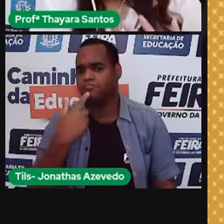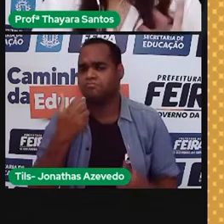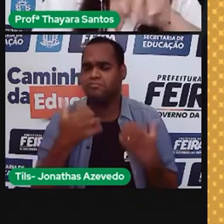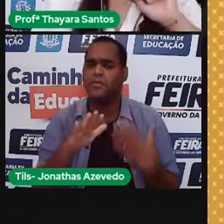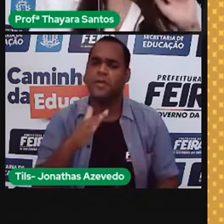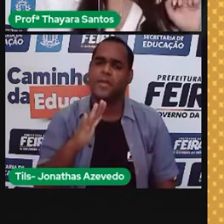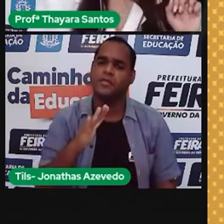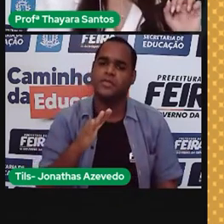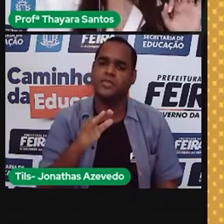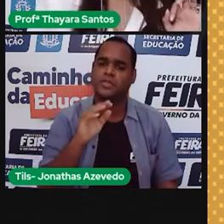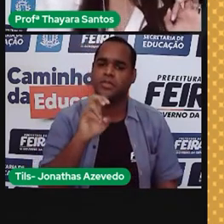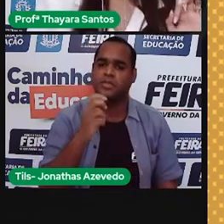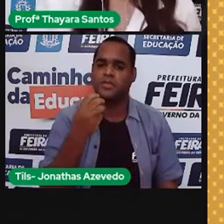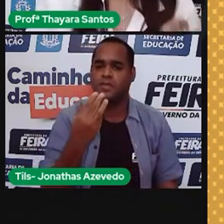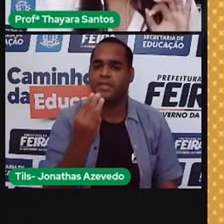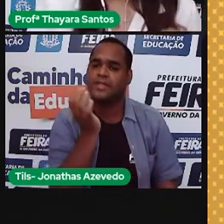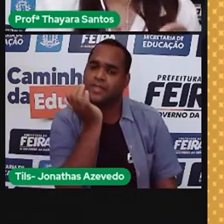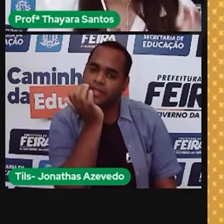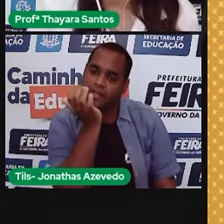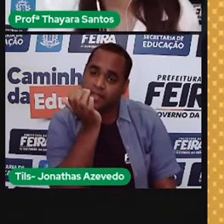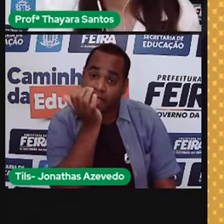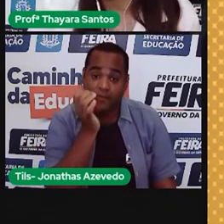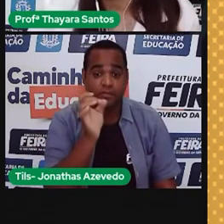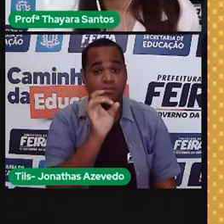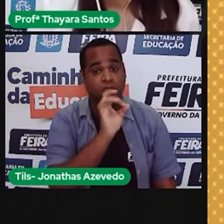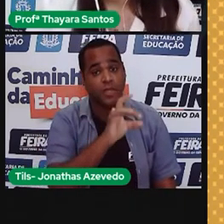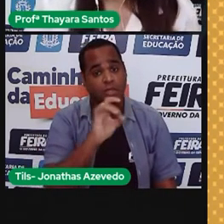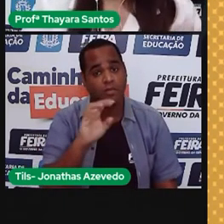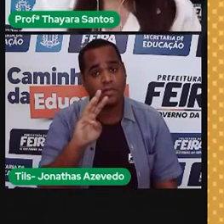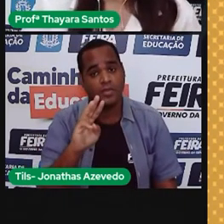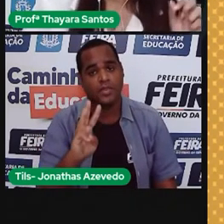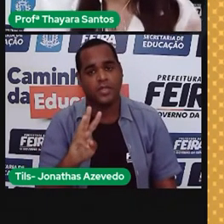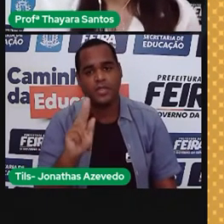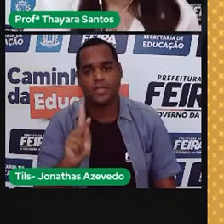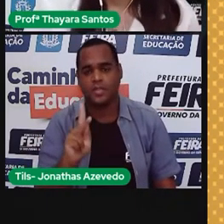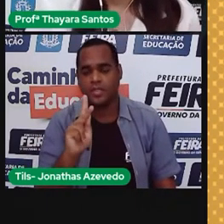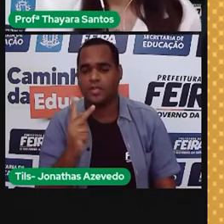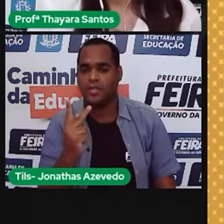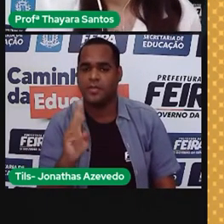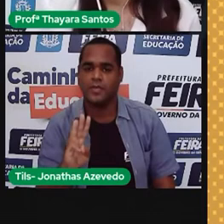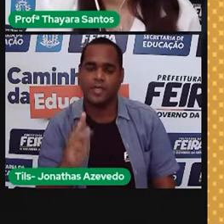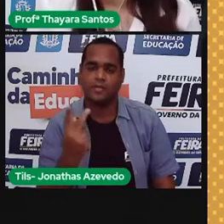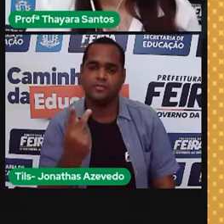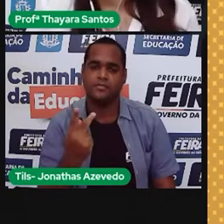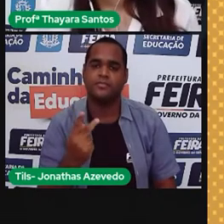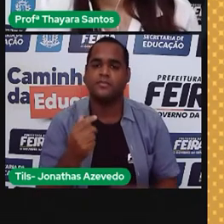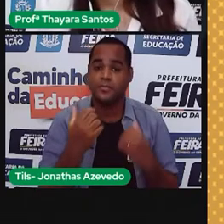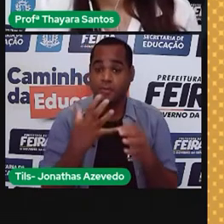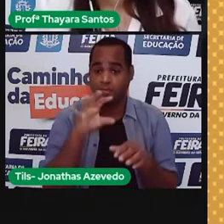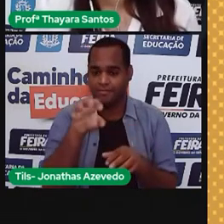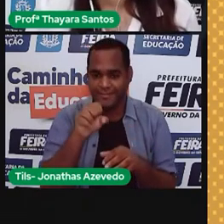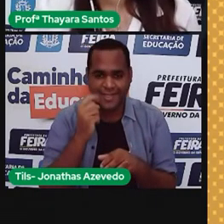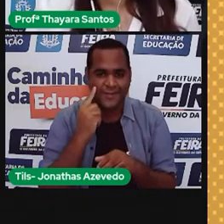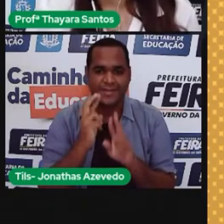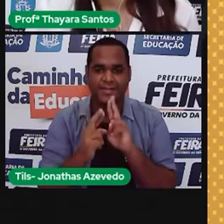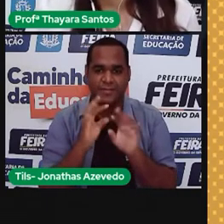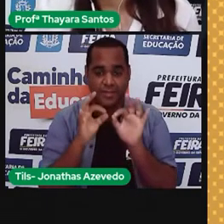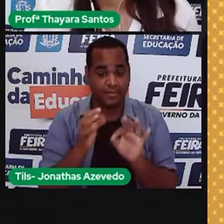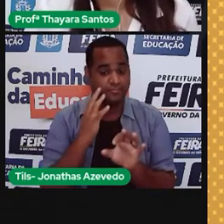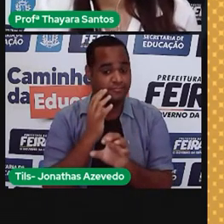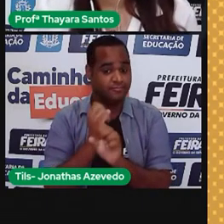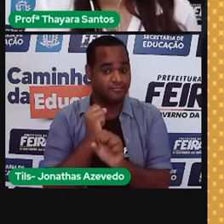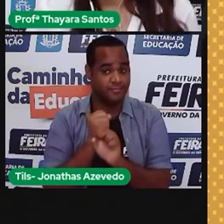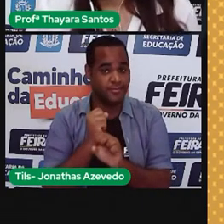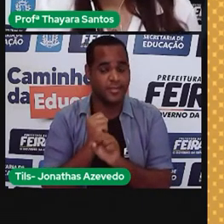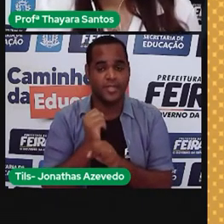mais ou menos 53 centavos aí por cada quilowatts hora. Então, o é eu vou fazer? Pego aquele resultado que a gente achou, que é o consumo